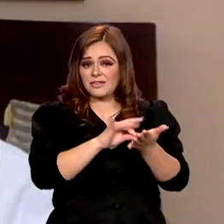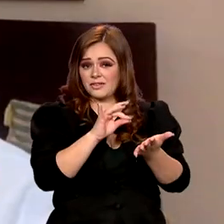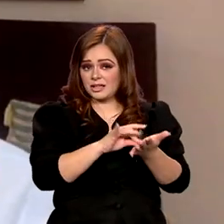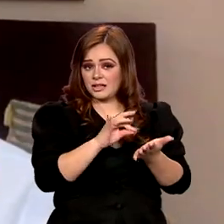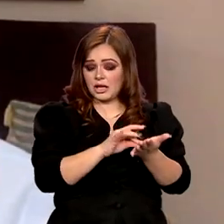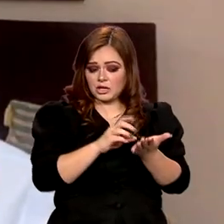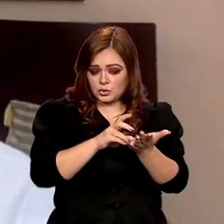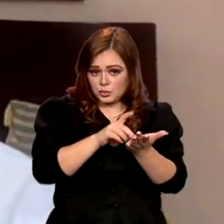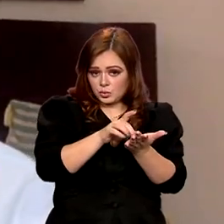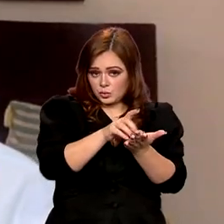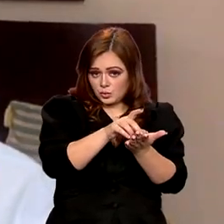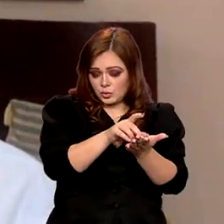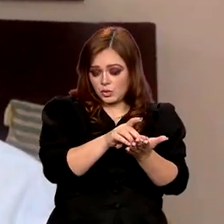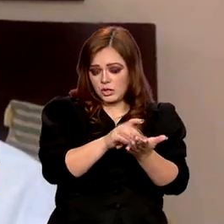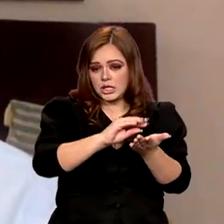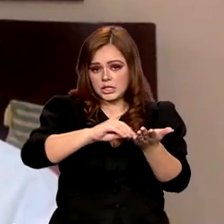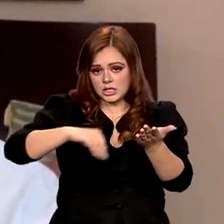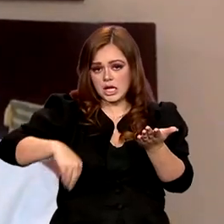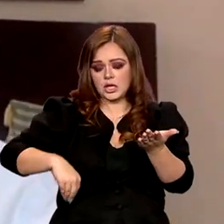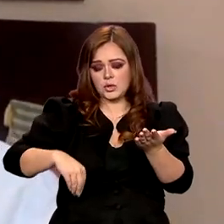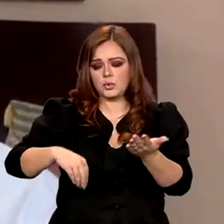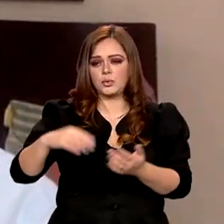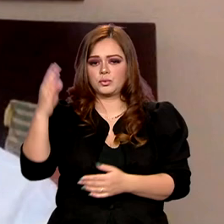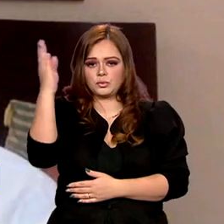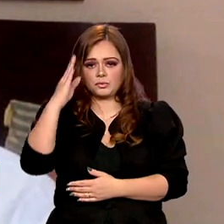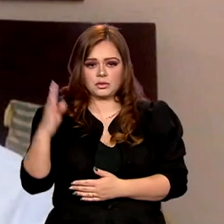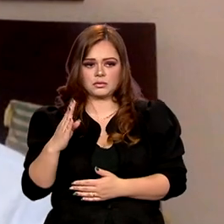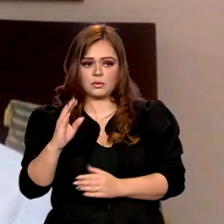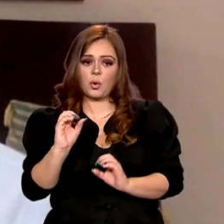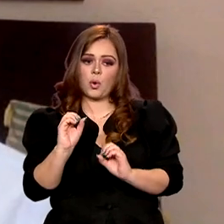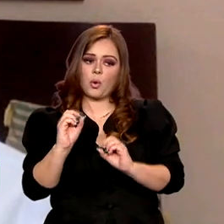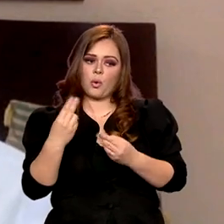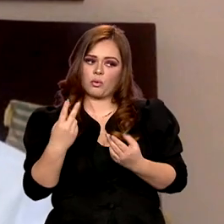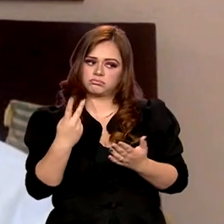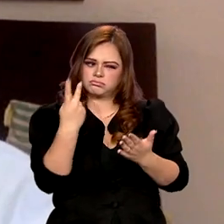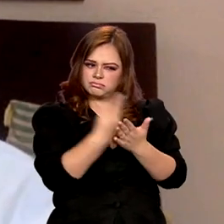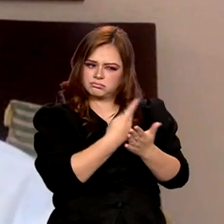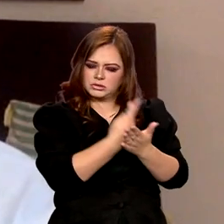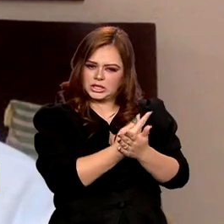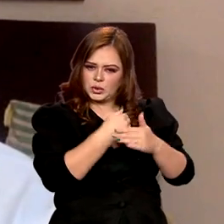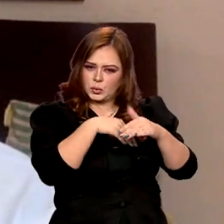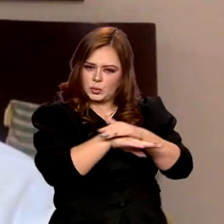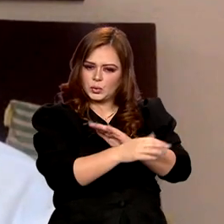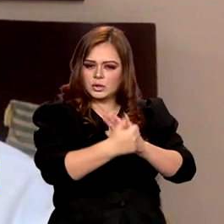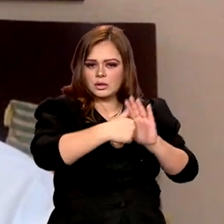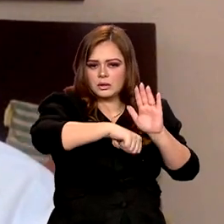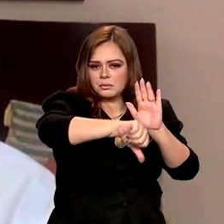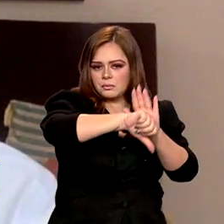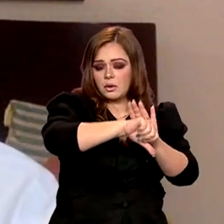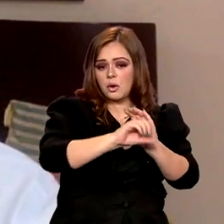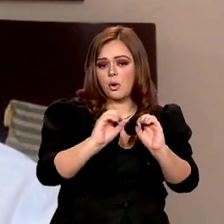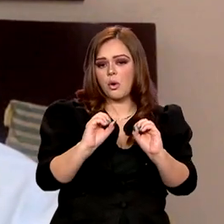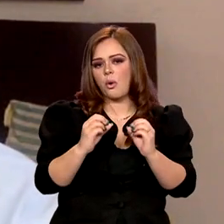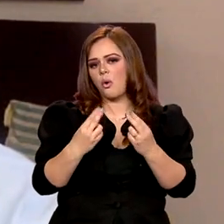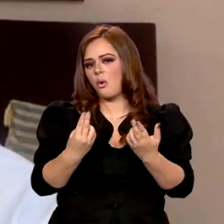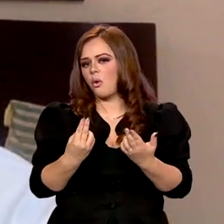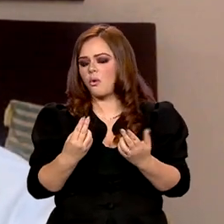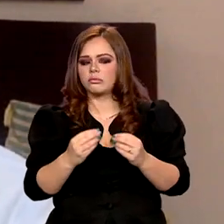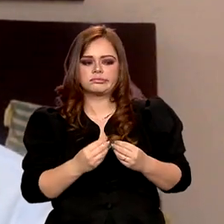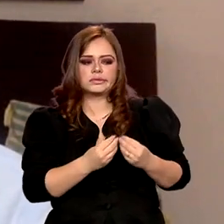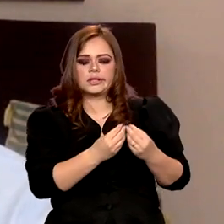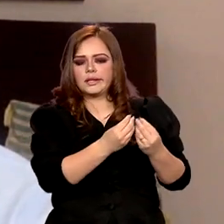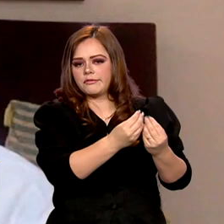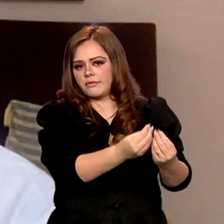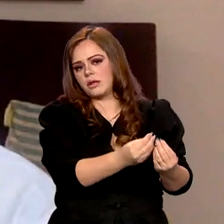fósseis saem do país ou por tráfico ou são levados de maneira inadvertida